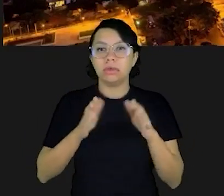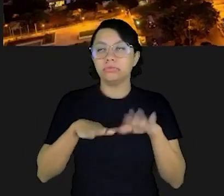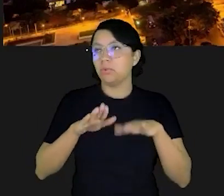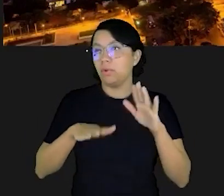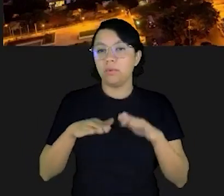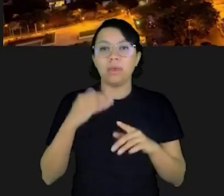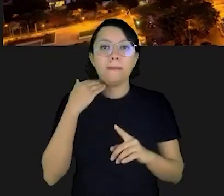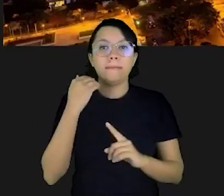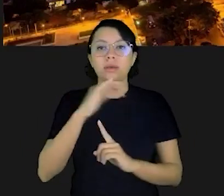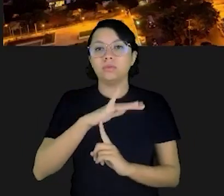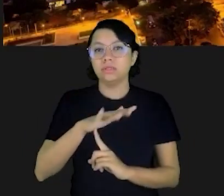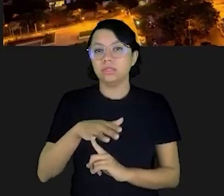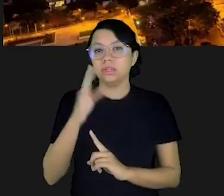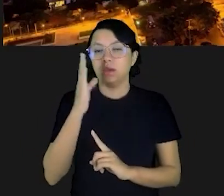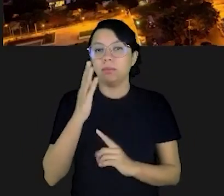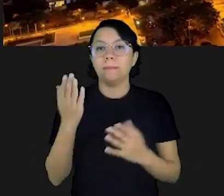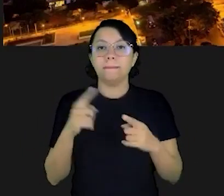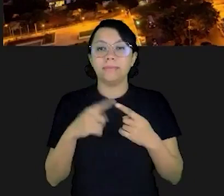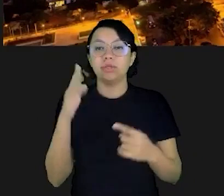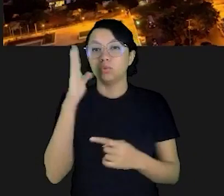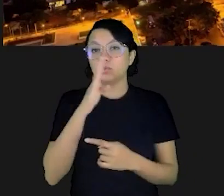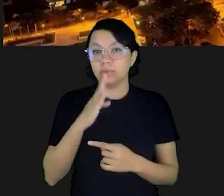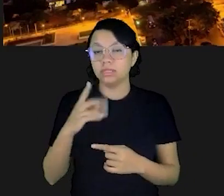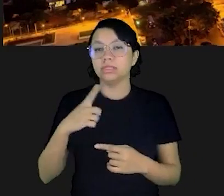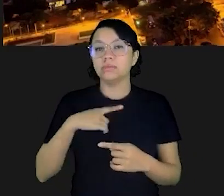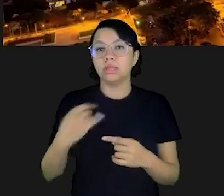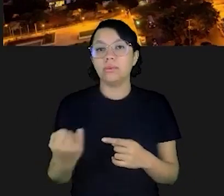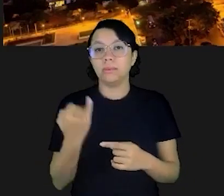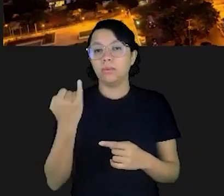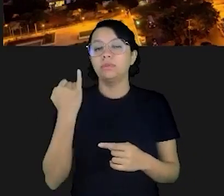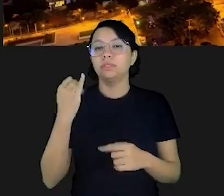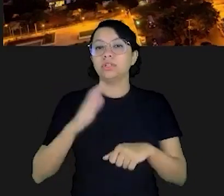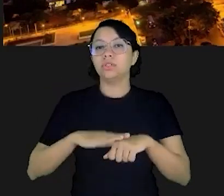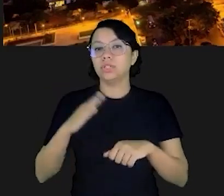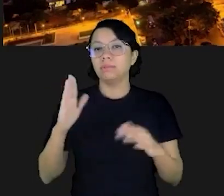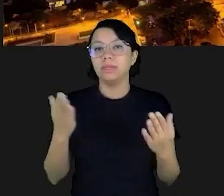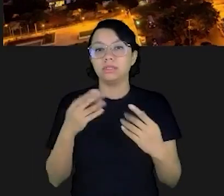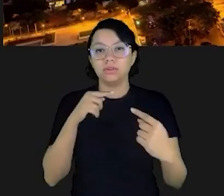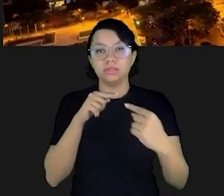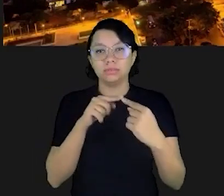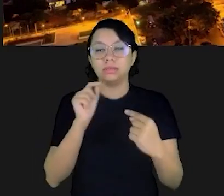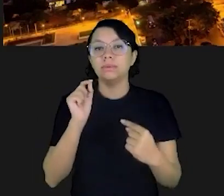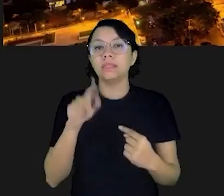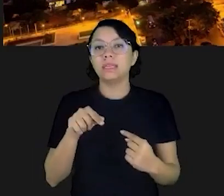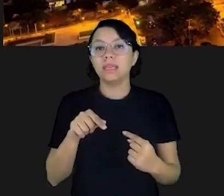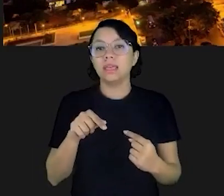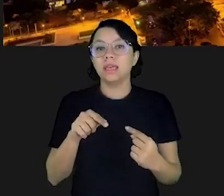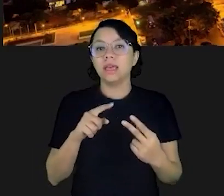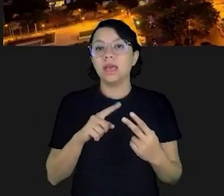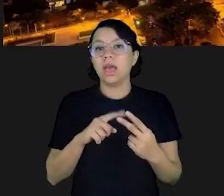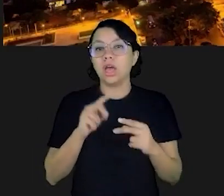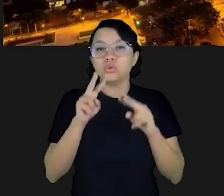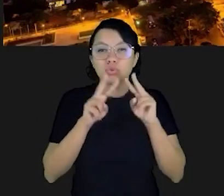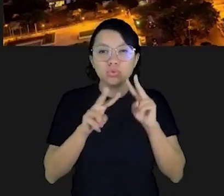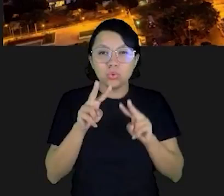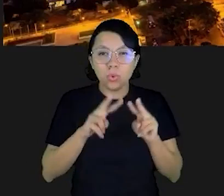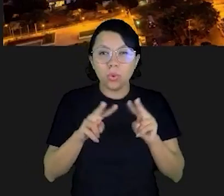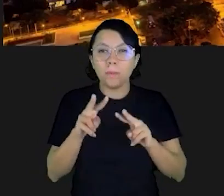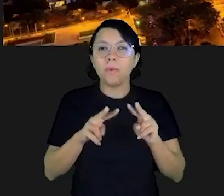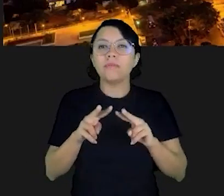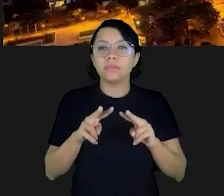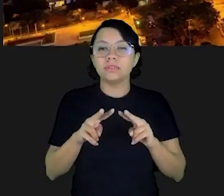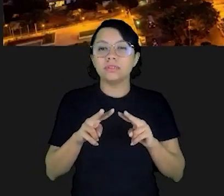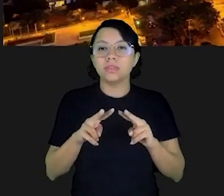Banco Central. Mas no Banco Central do Brasil, nós temos mais um importante componente da nossa missão, que é a supervisão